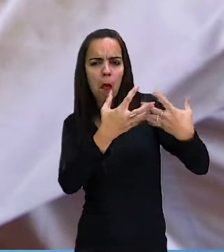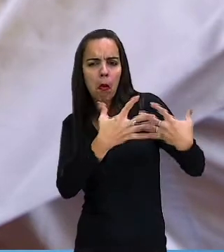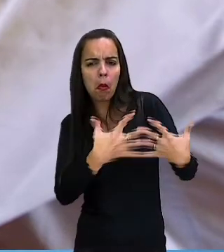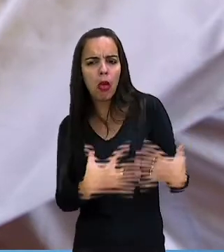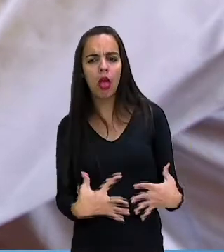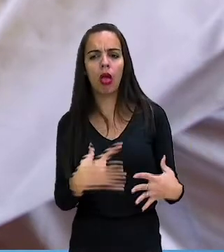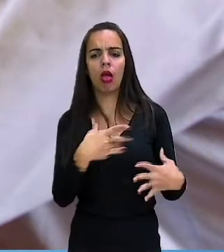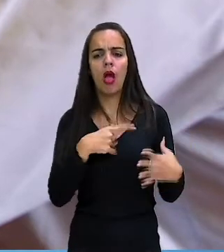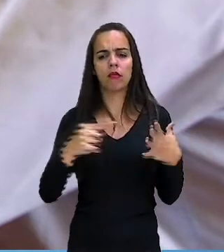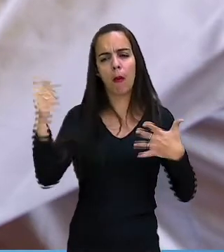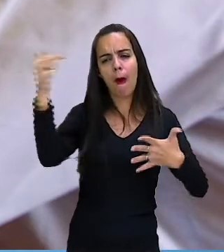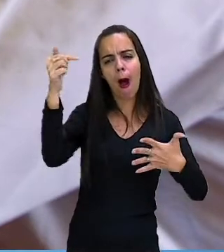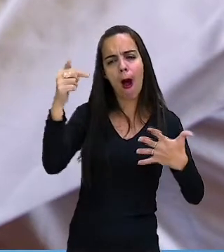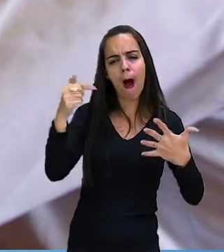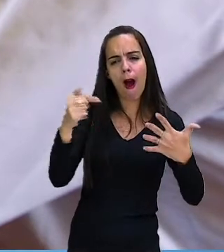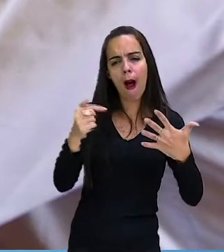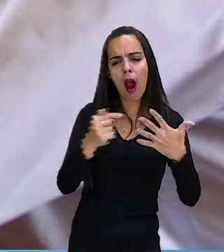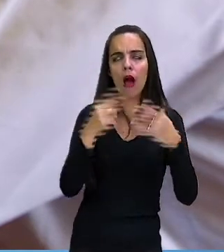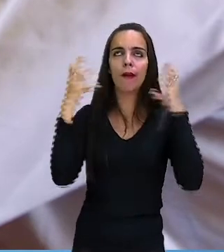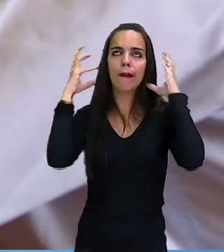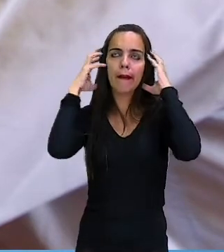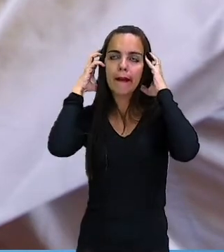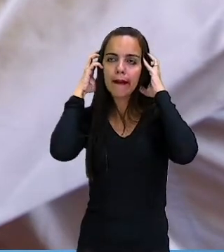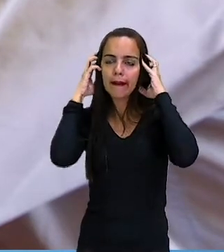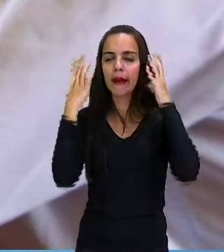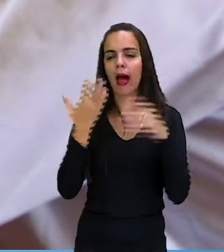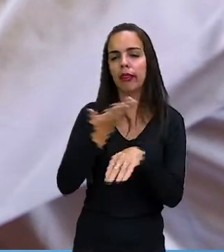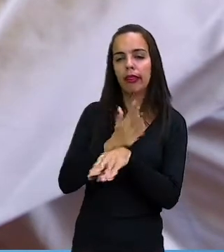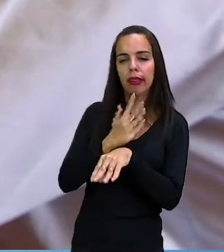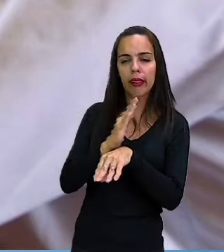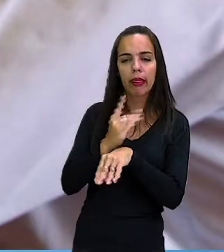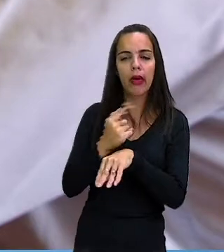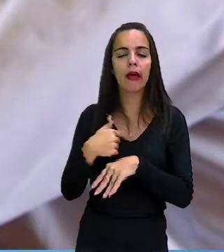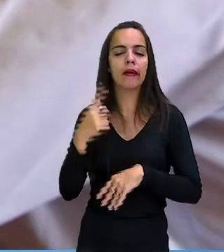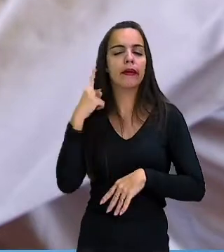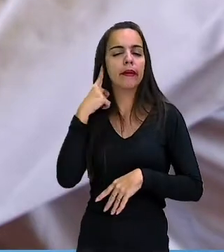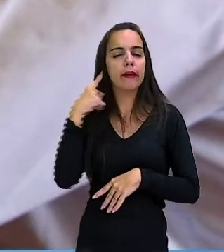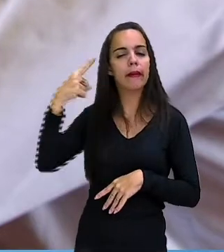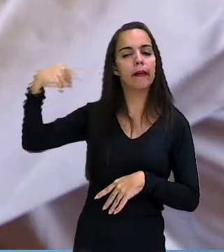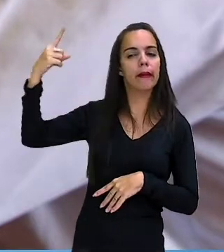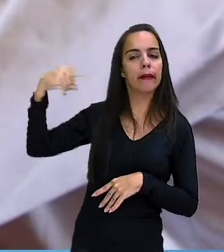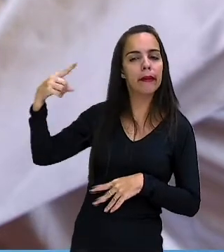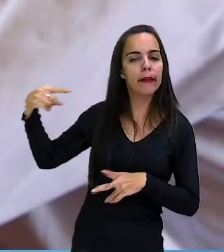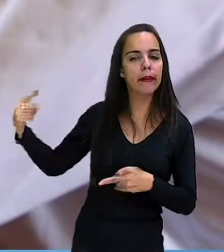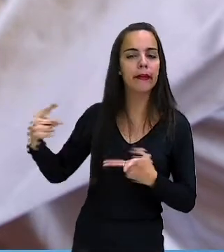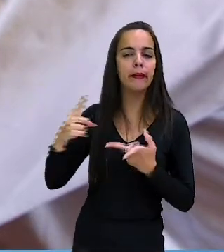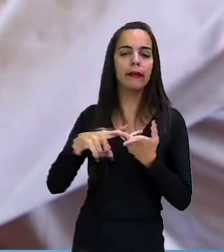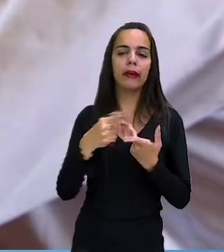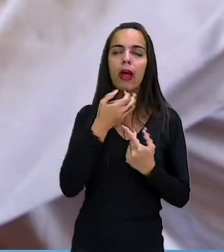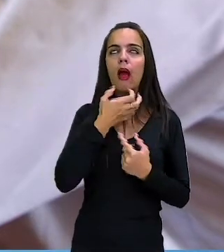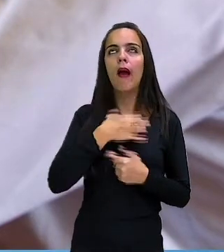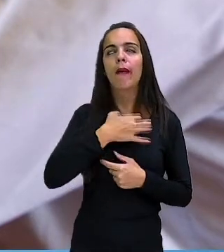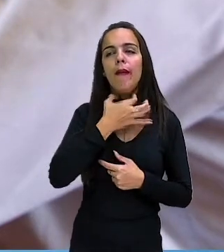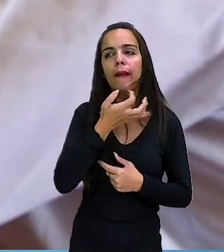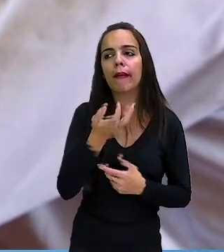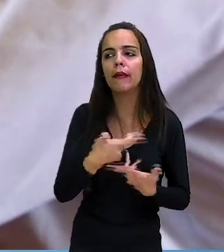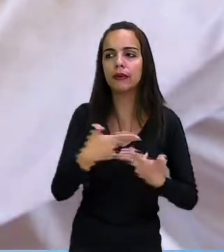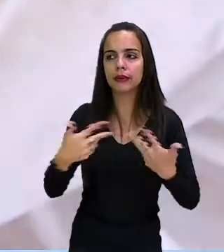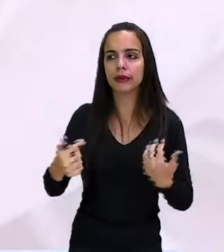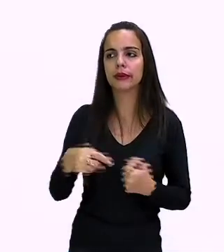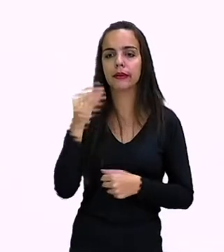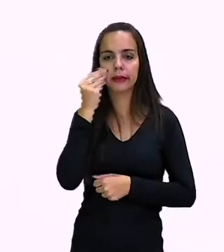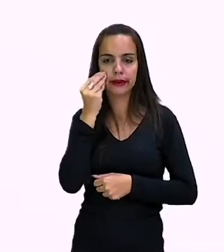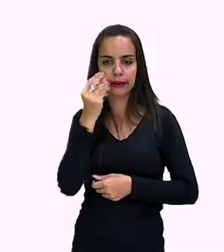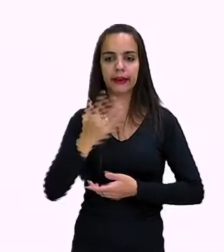determinar o quanto que a sua audição foi afetada. Ok? Next